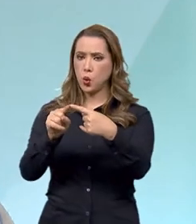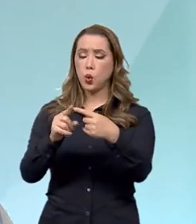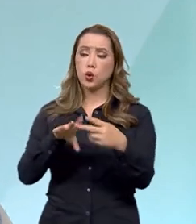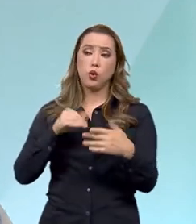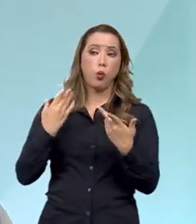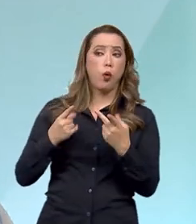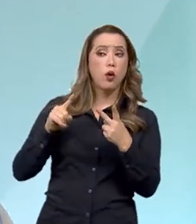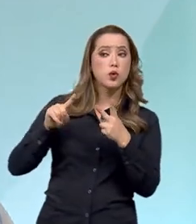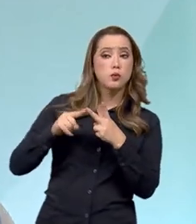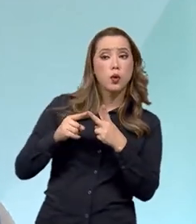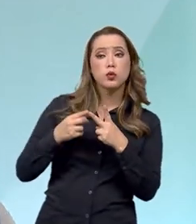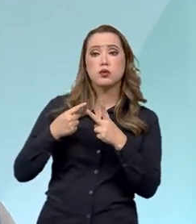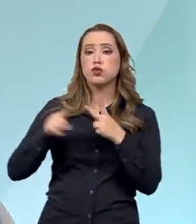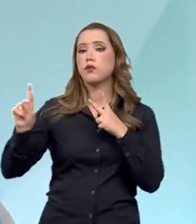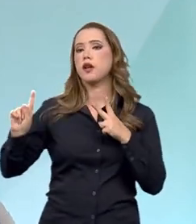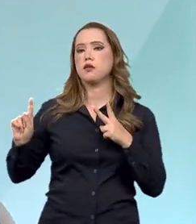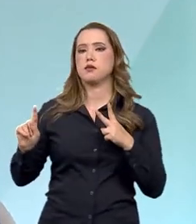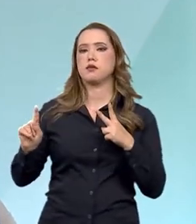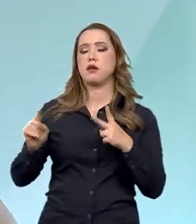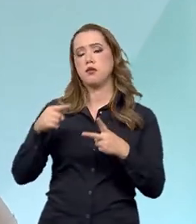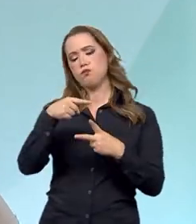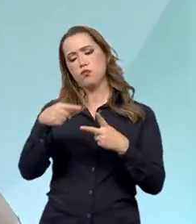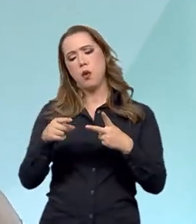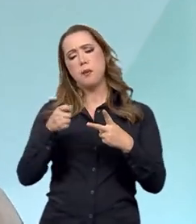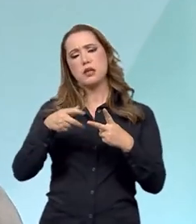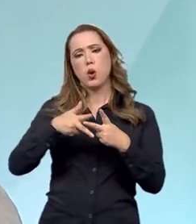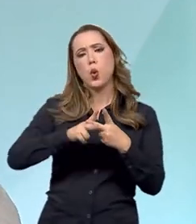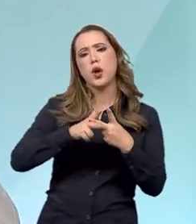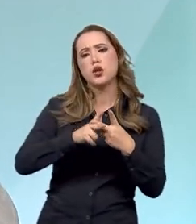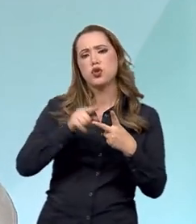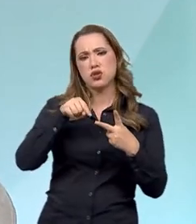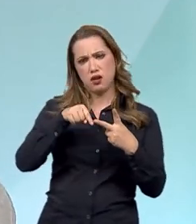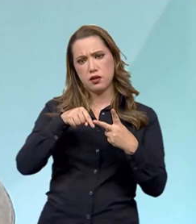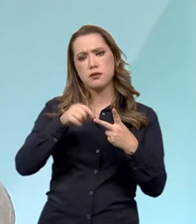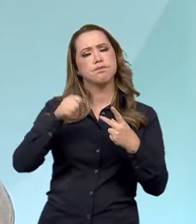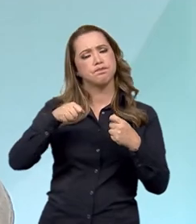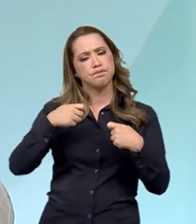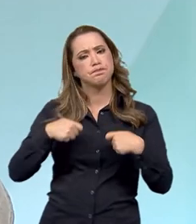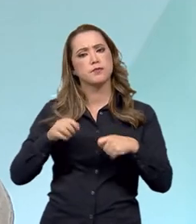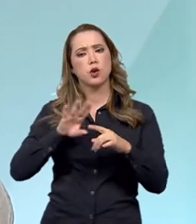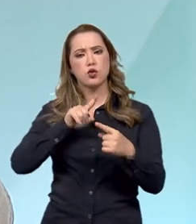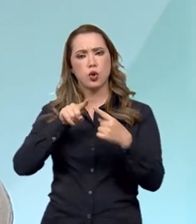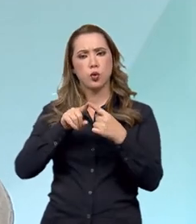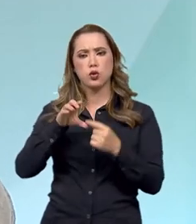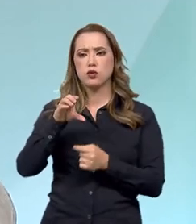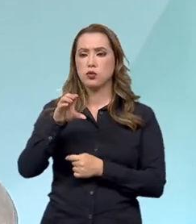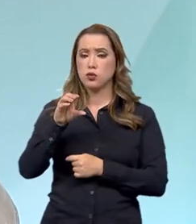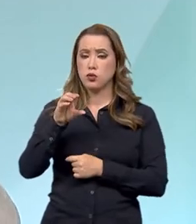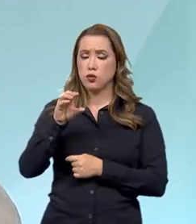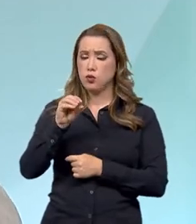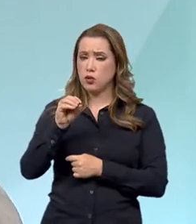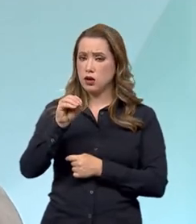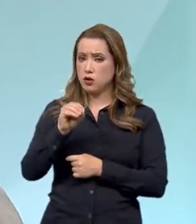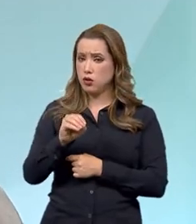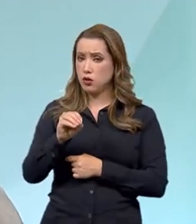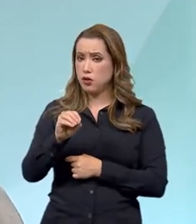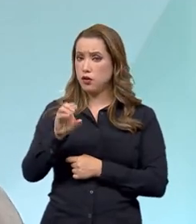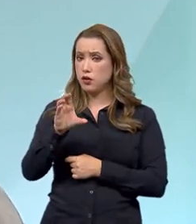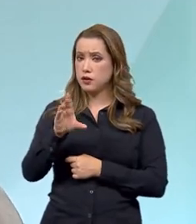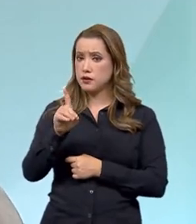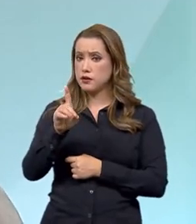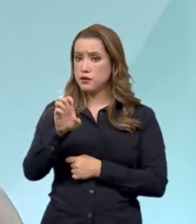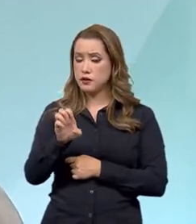diferenças que nós precisávamos ajustar para as diretrizes da OCDE. Em especial, no se refere a preço de